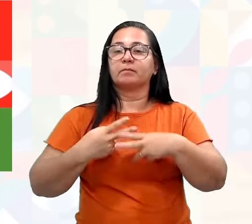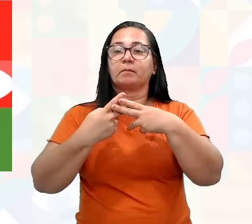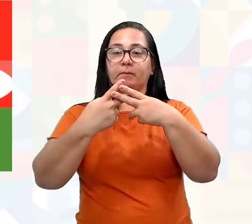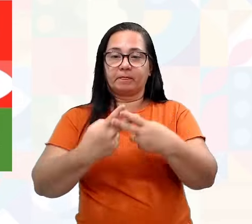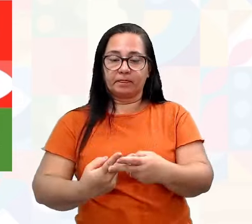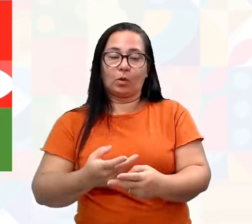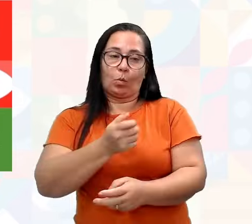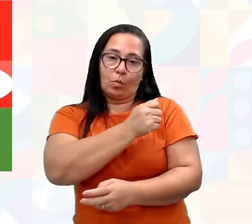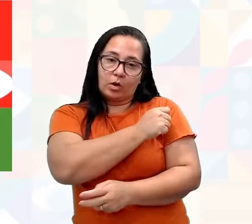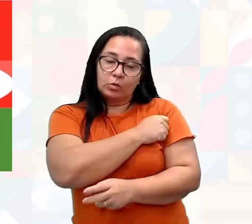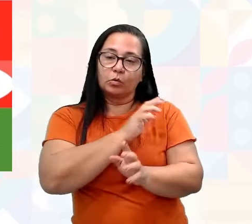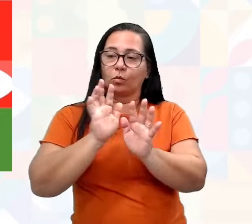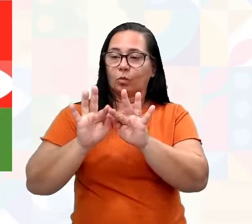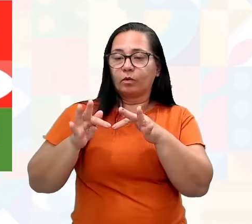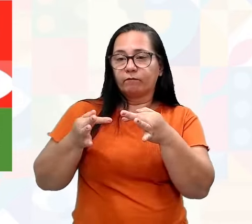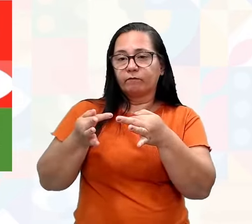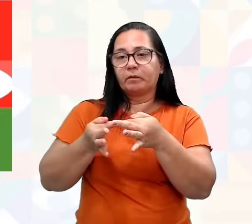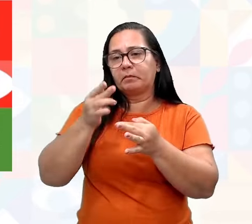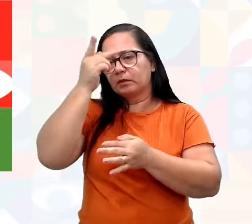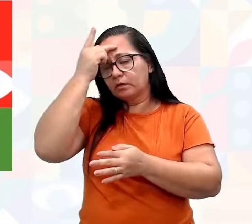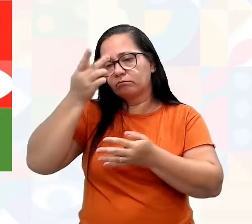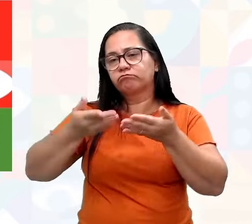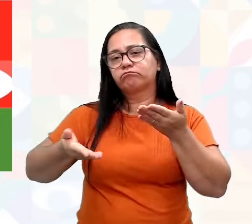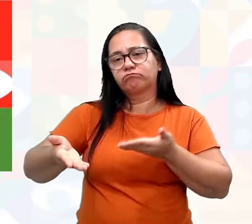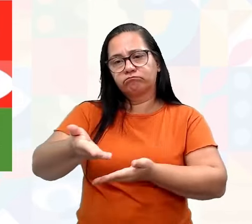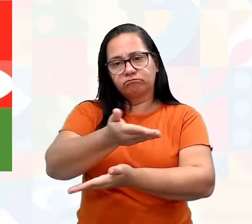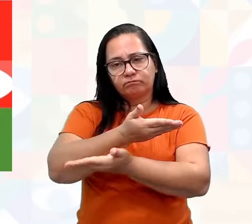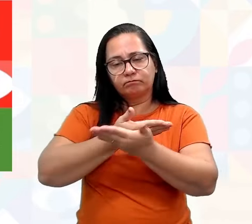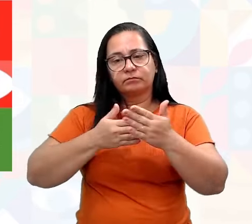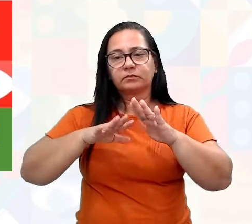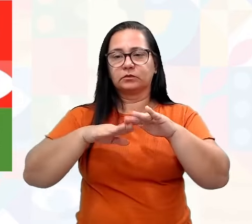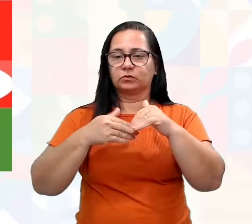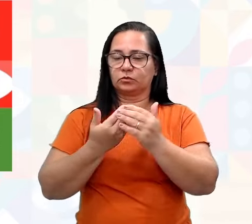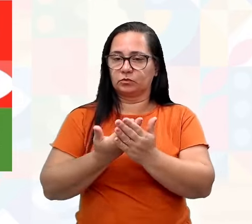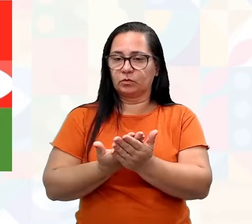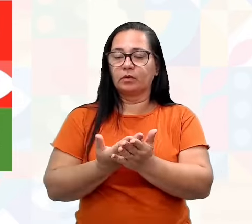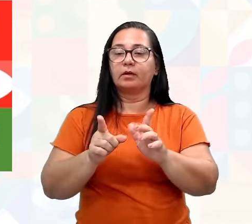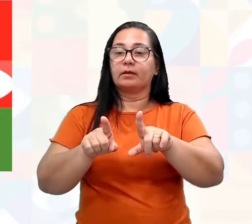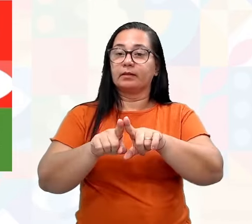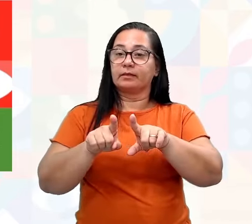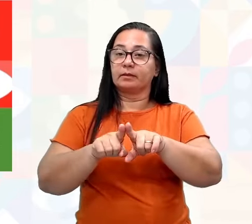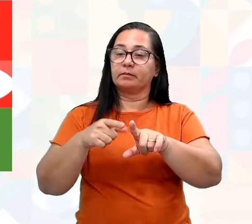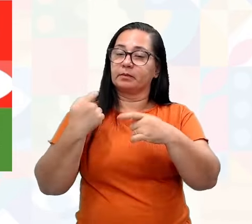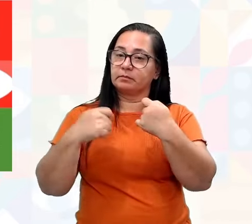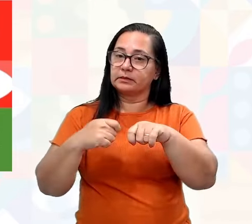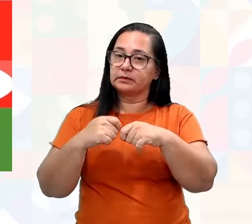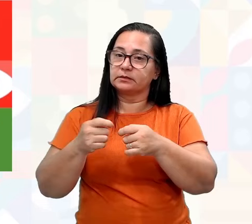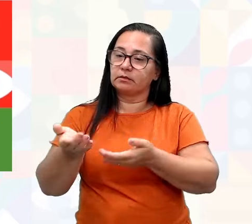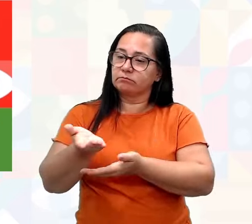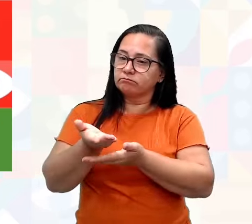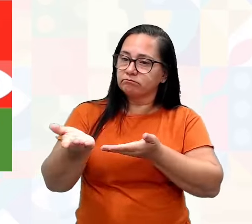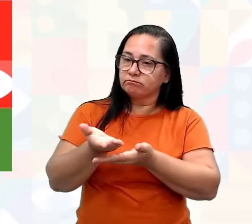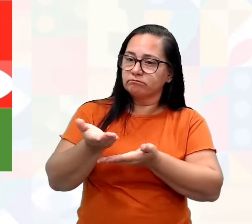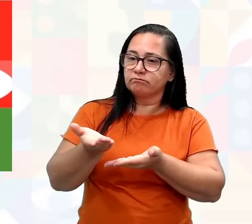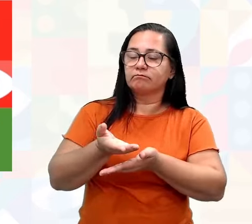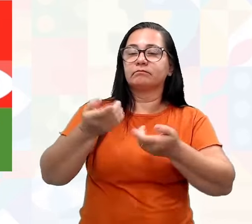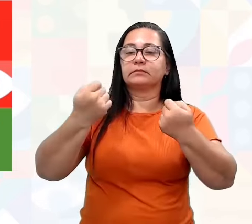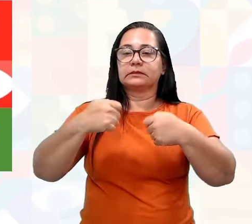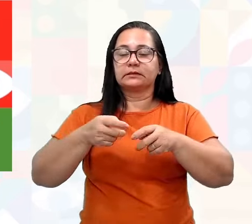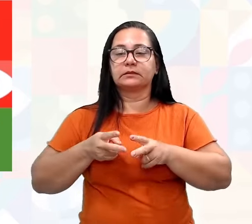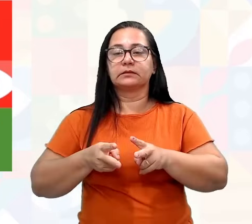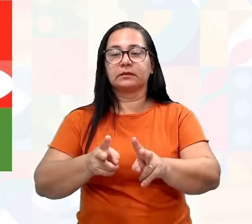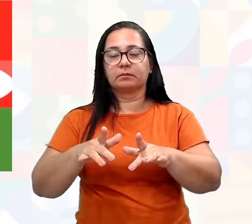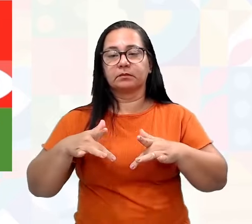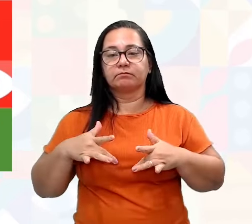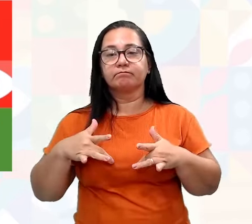com o estudante, com a família, como todo o corpo de uma escola. A colaboração, temos sempre que estar